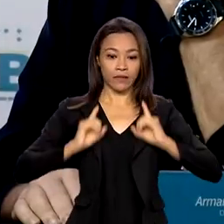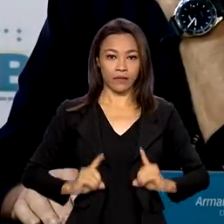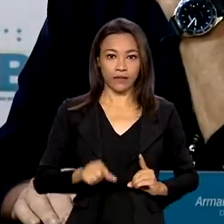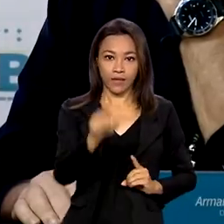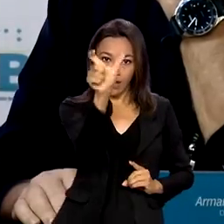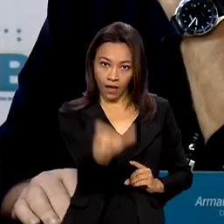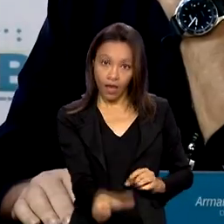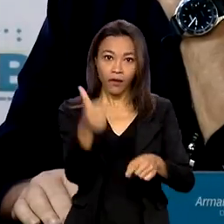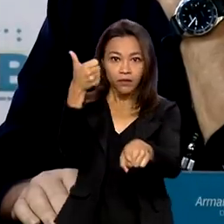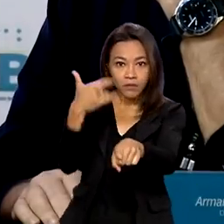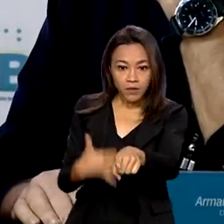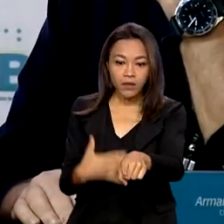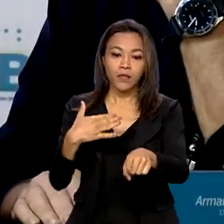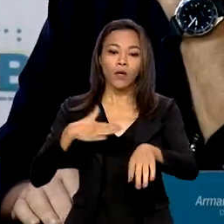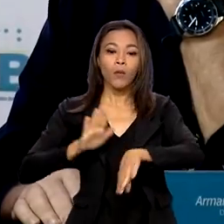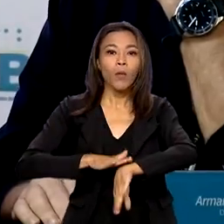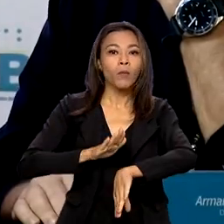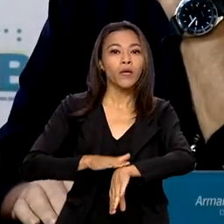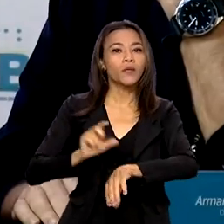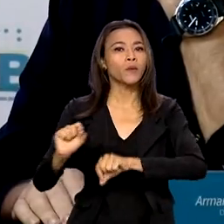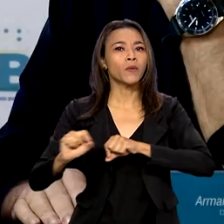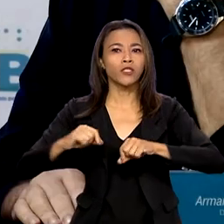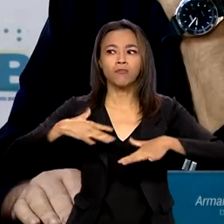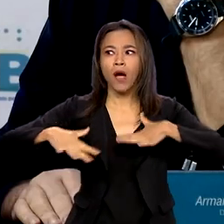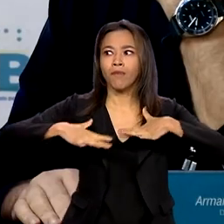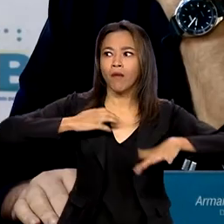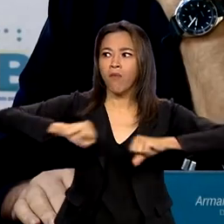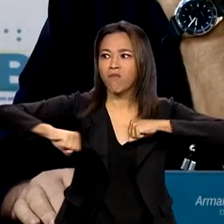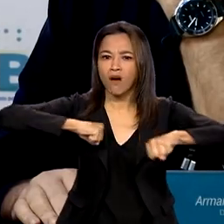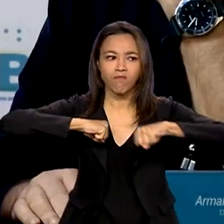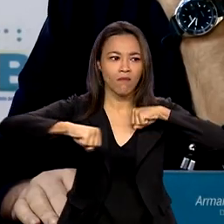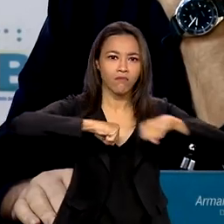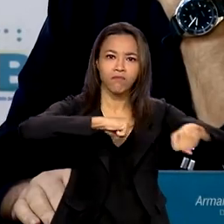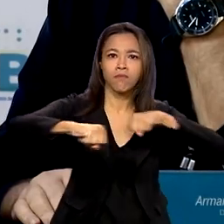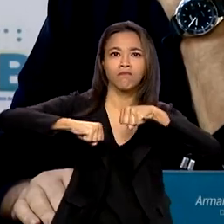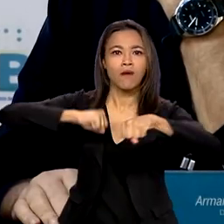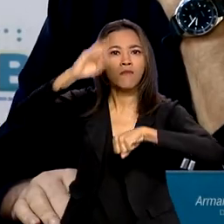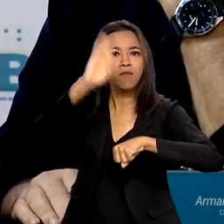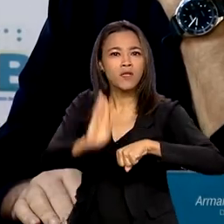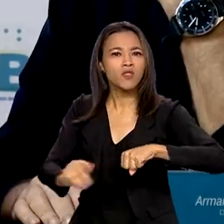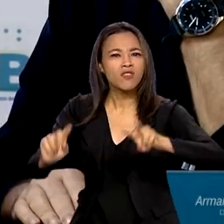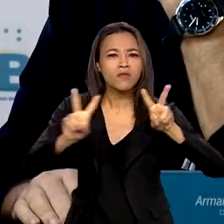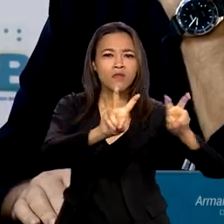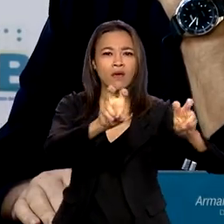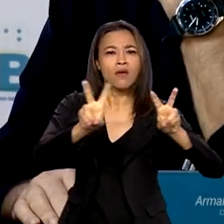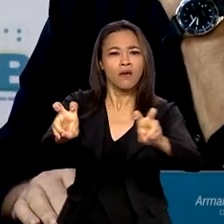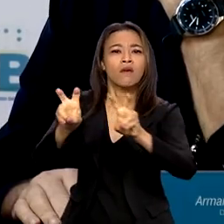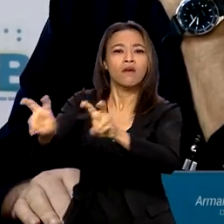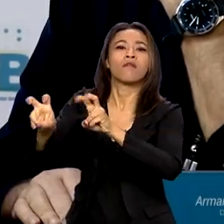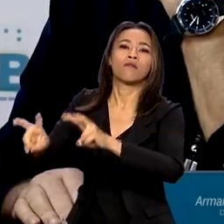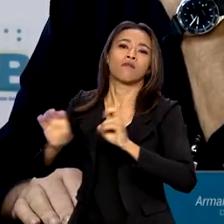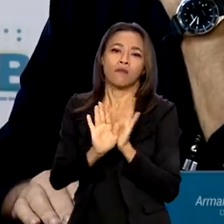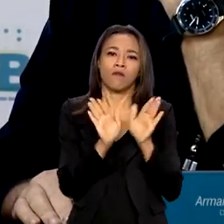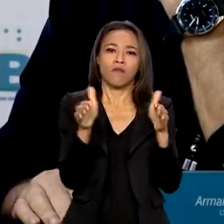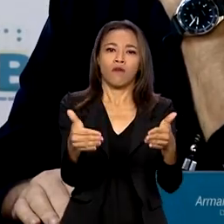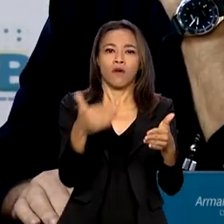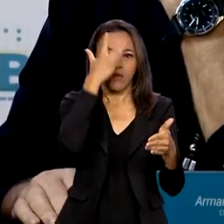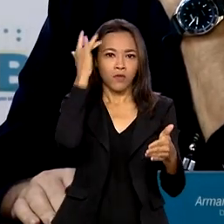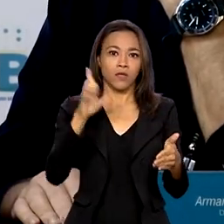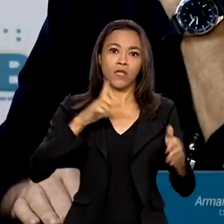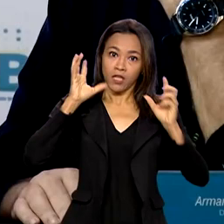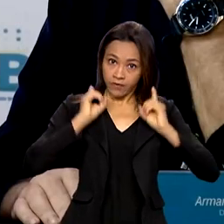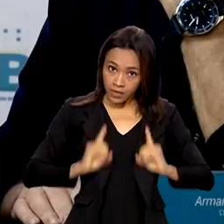mobilização do Brasil para que a gente possa realmente ter as pautas da pessoa com deficiência com